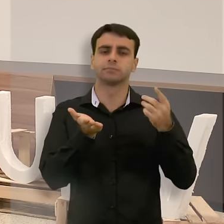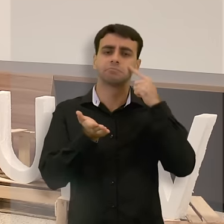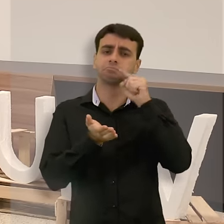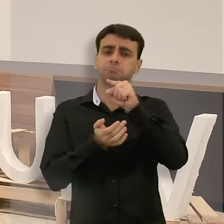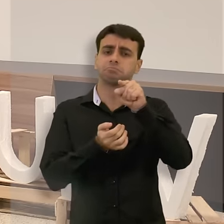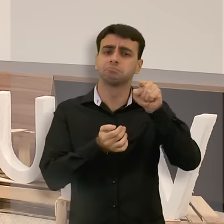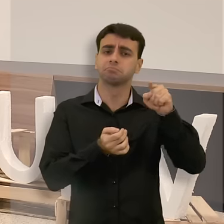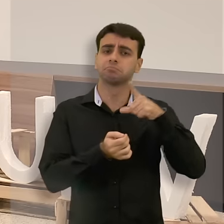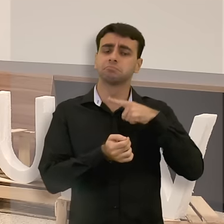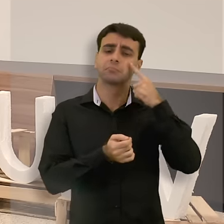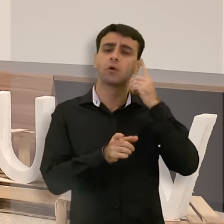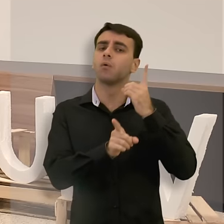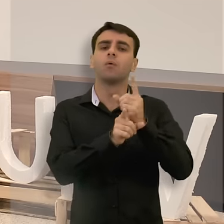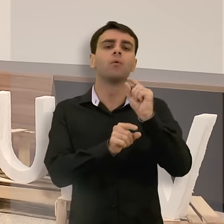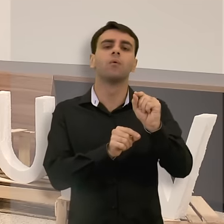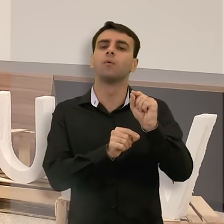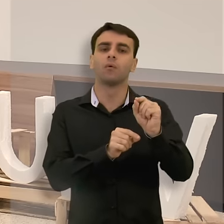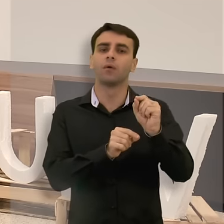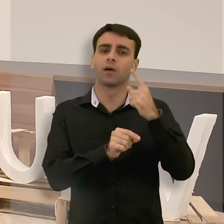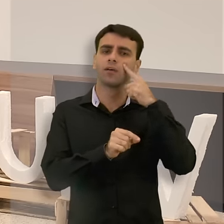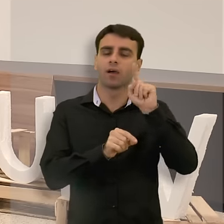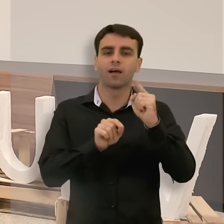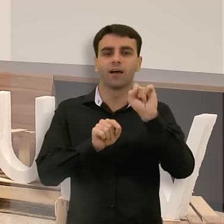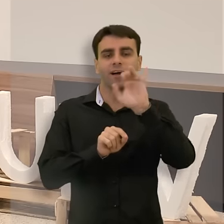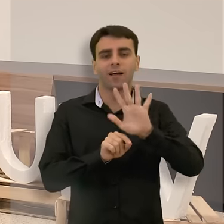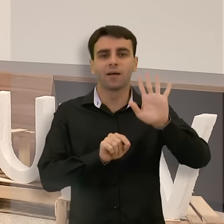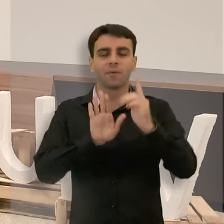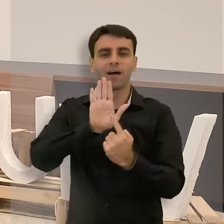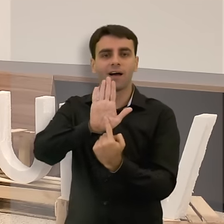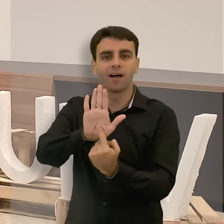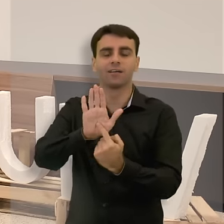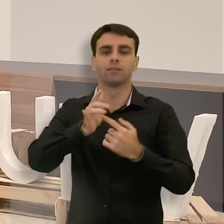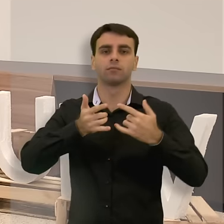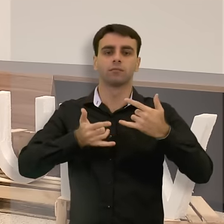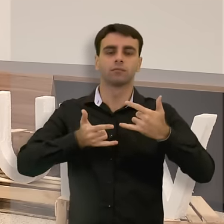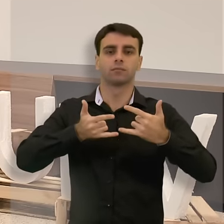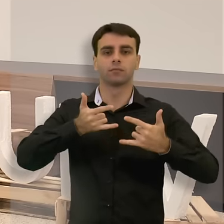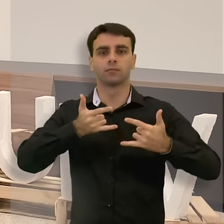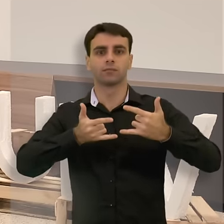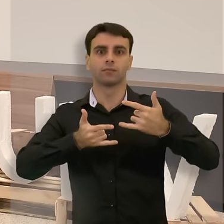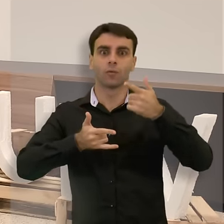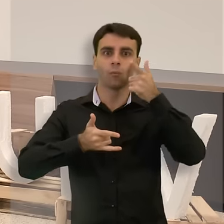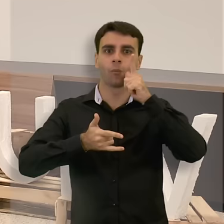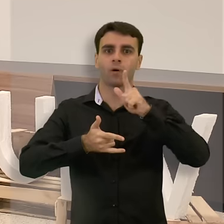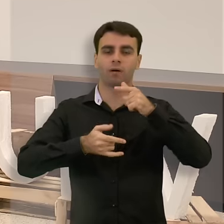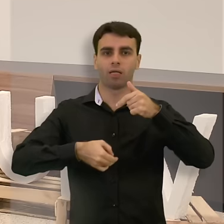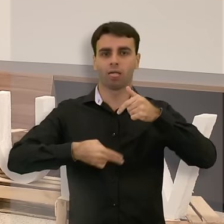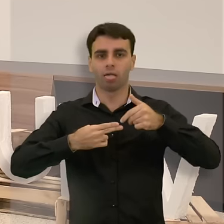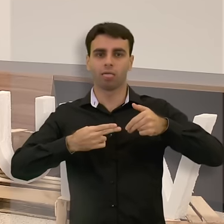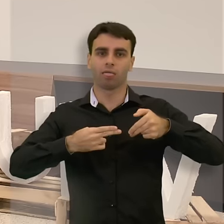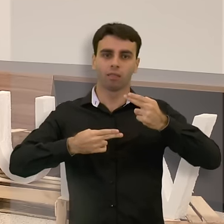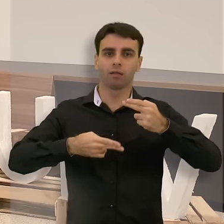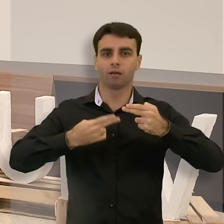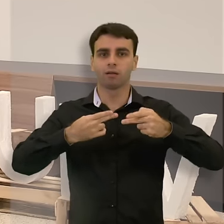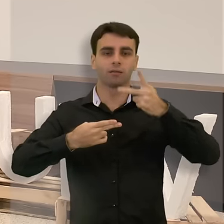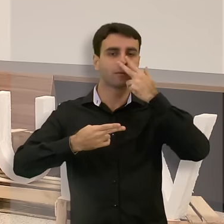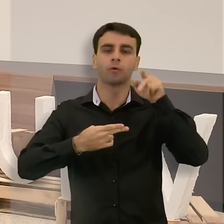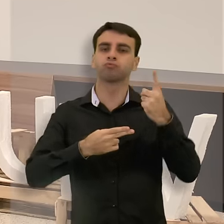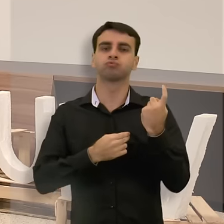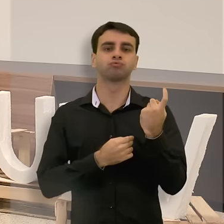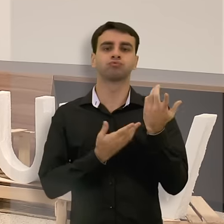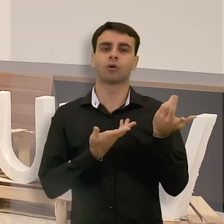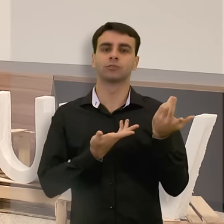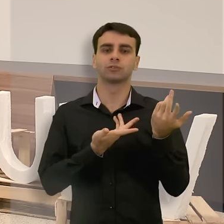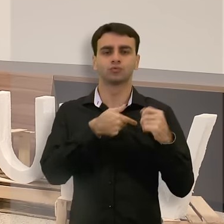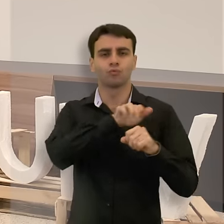com certeza a gente vai ver imagens como robôs que conseguem fazer cirurgias quase sem